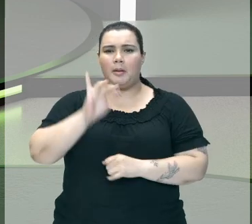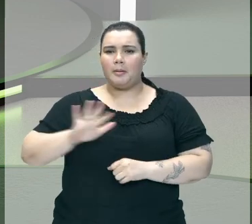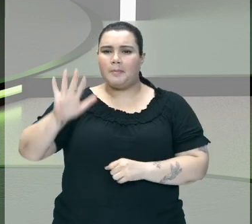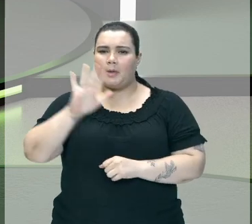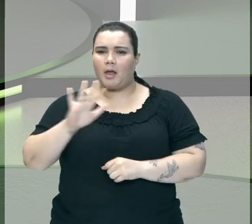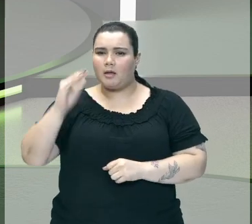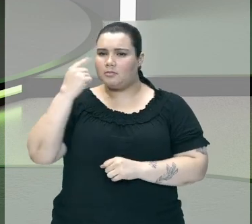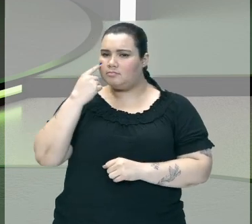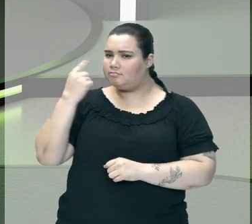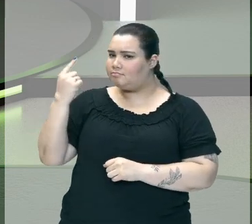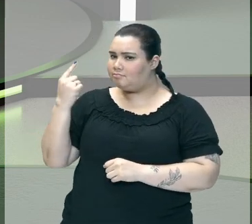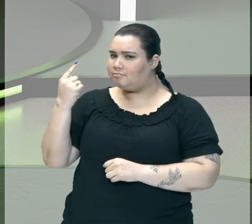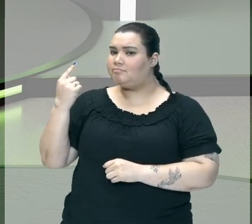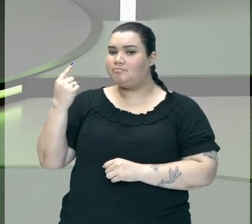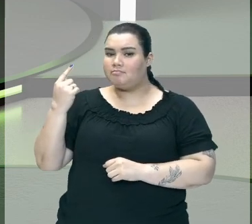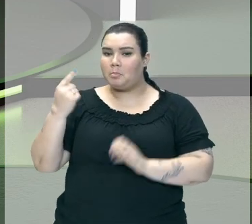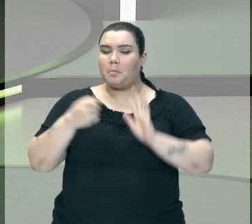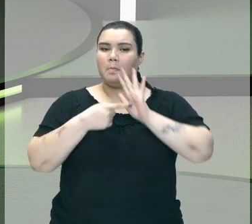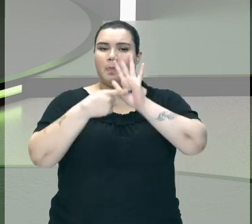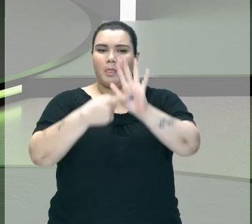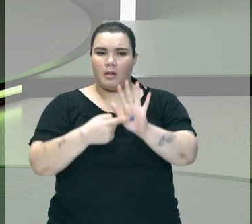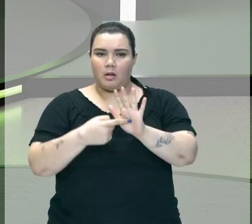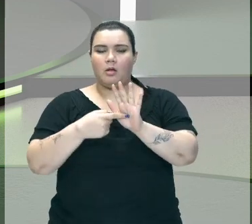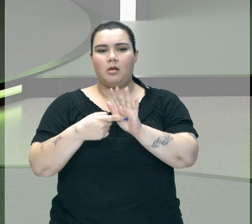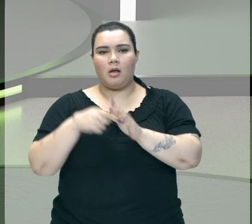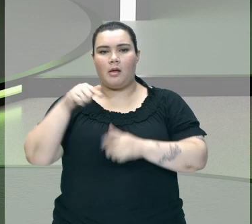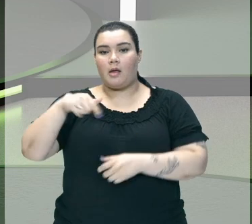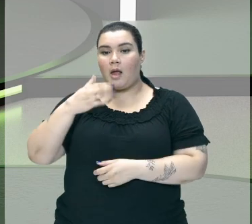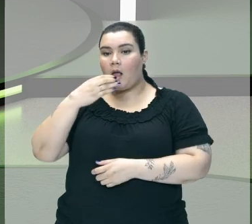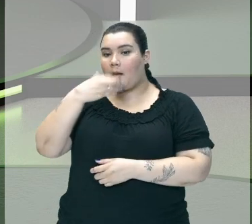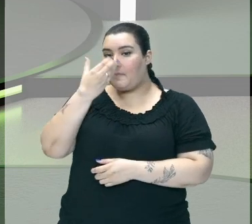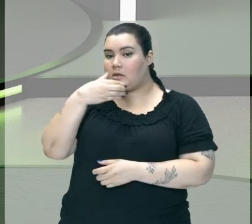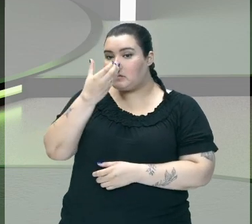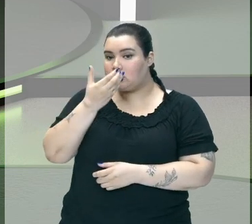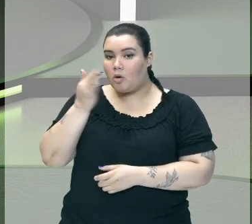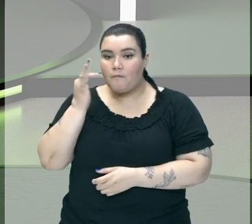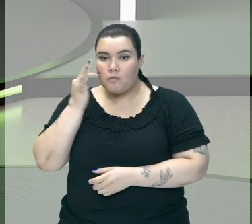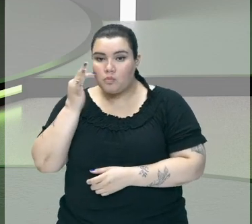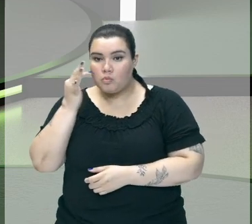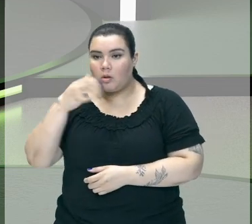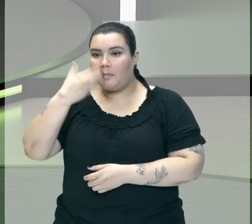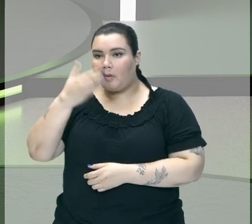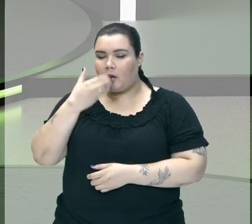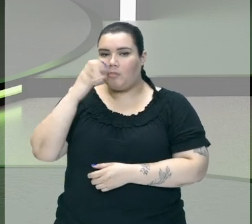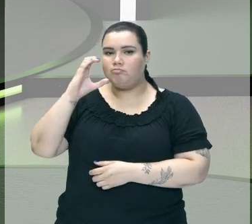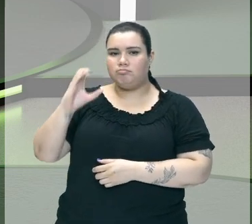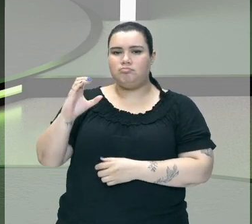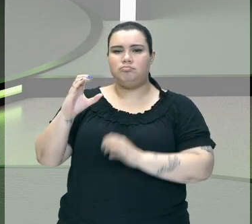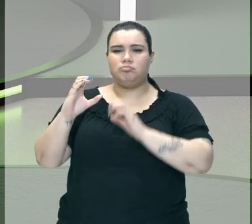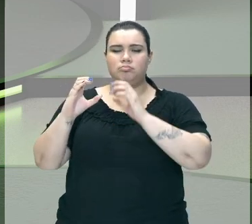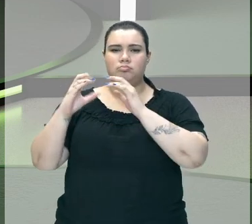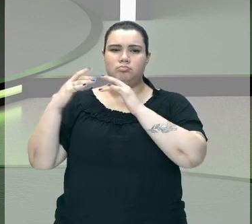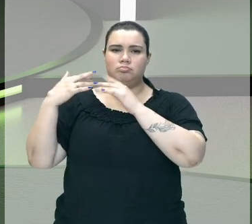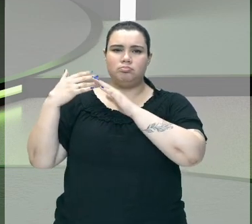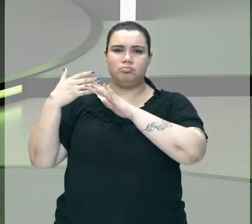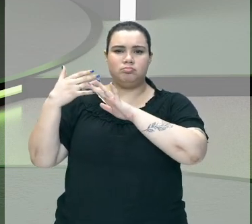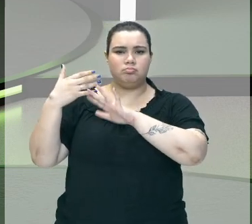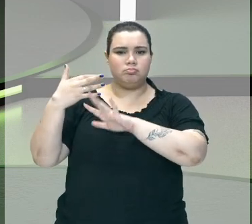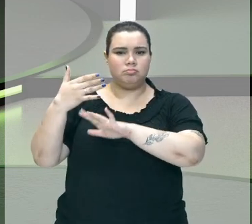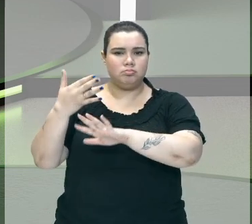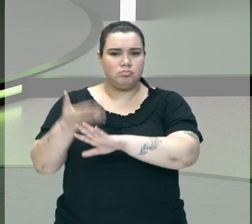maravilhosa Que ao longo do tempo essa maçã vai apodrecendo Então notem